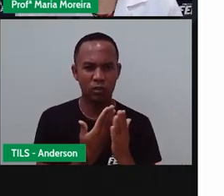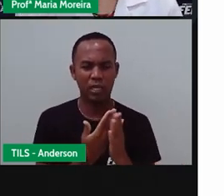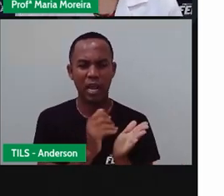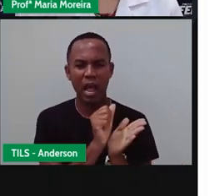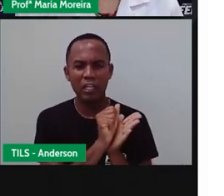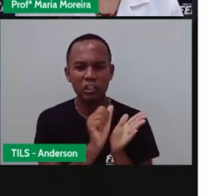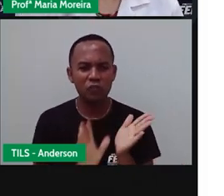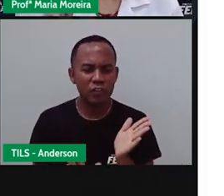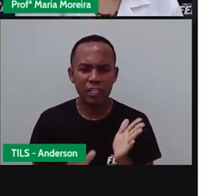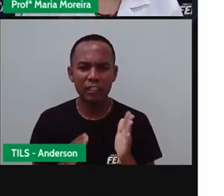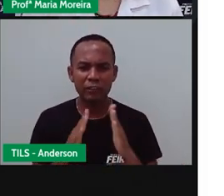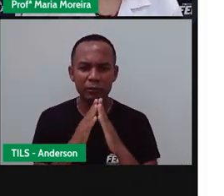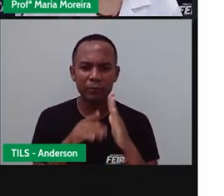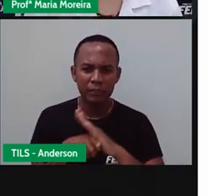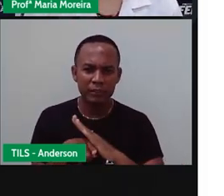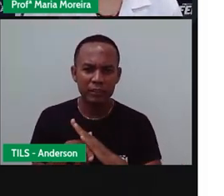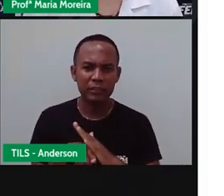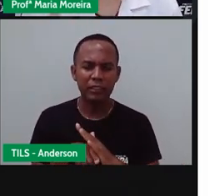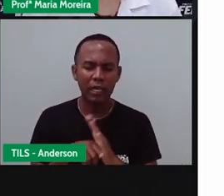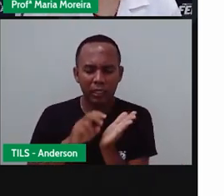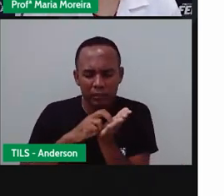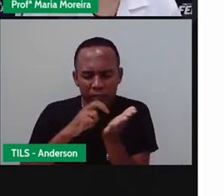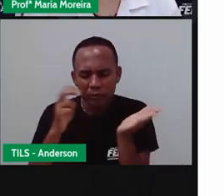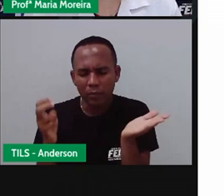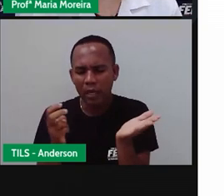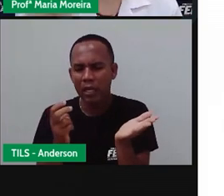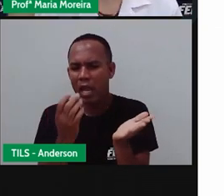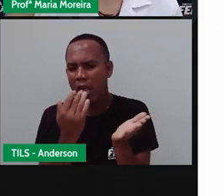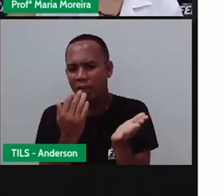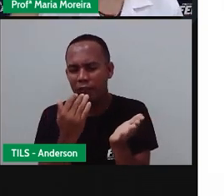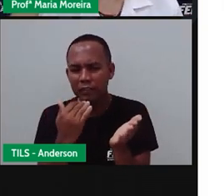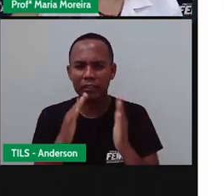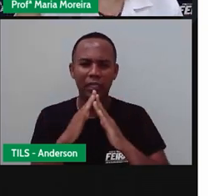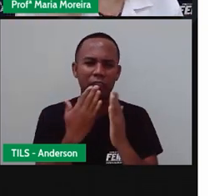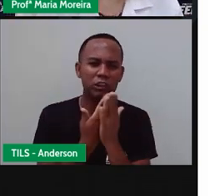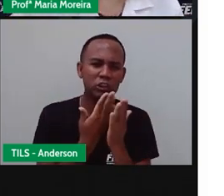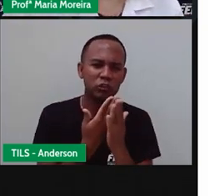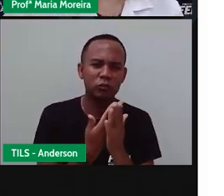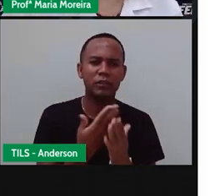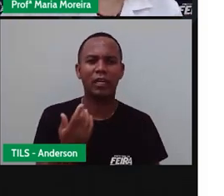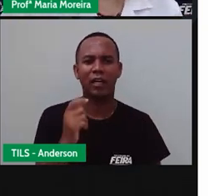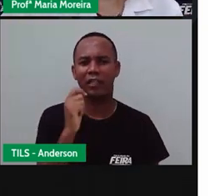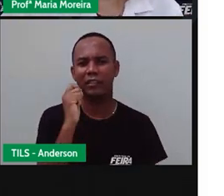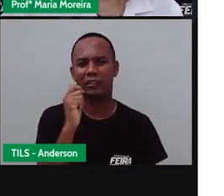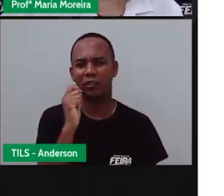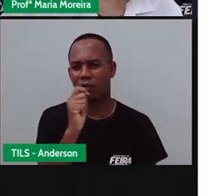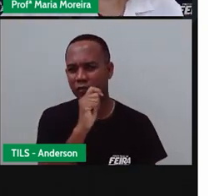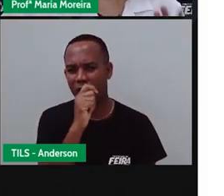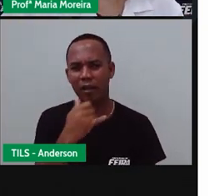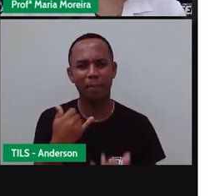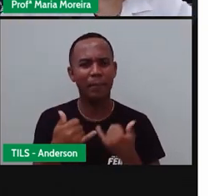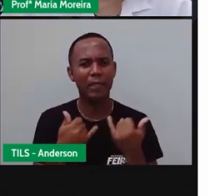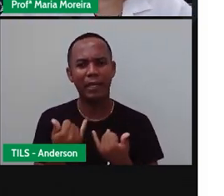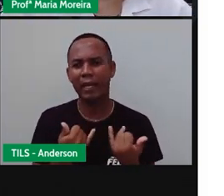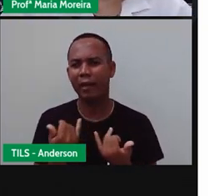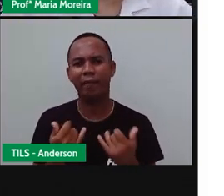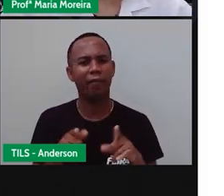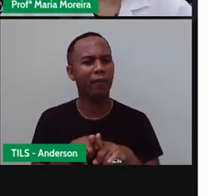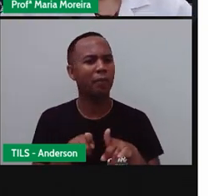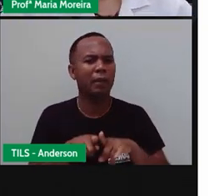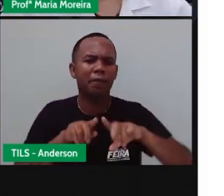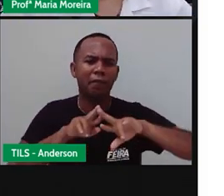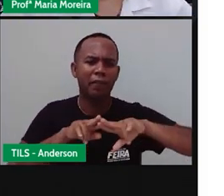Como acordar, fazer refeições, fazer estudos, escovar os dentes, brincar e outras coisas?